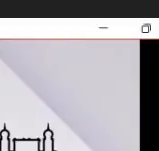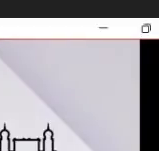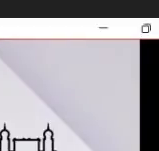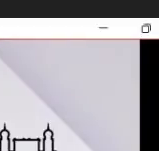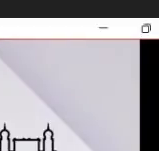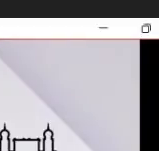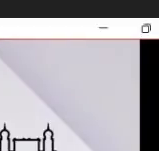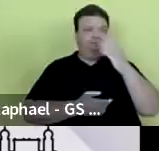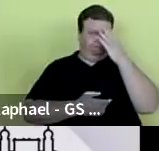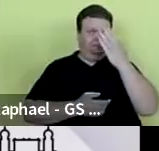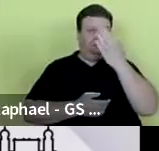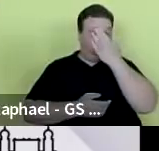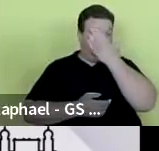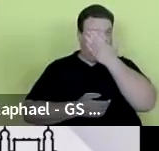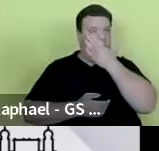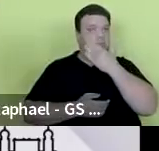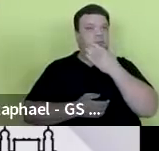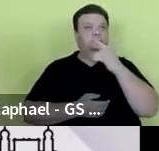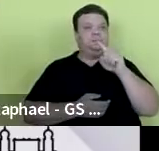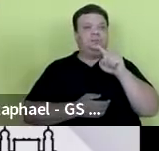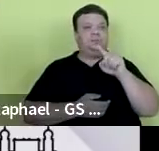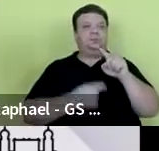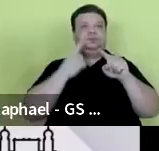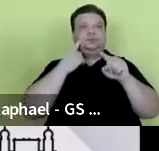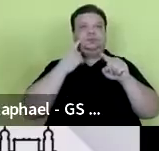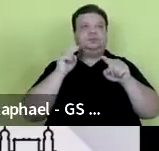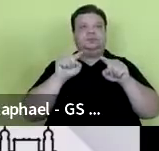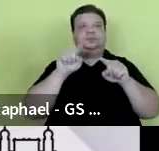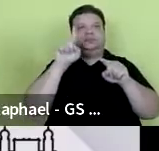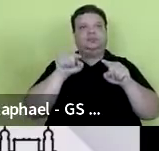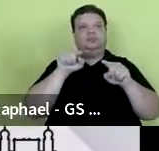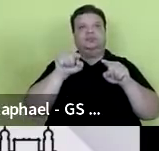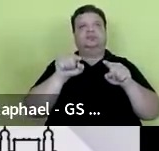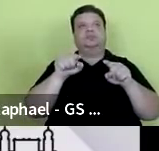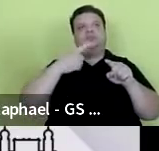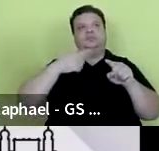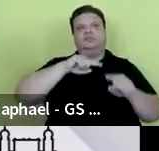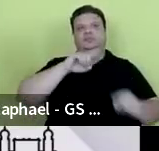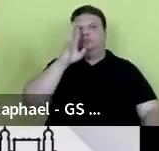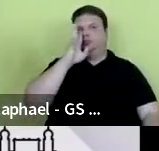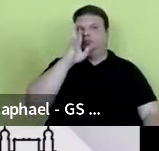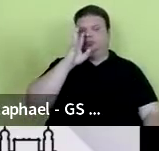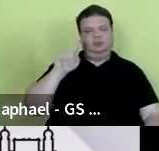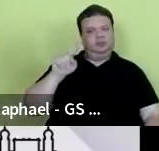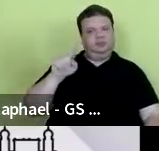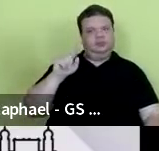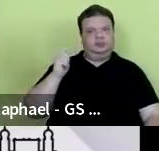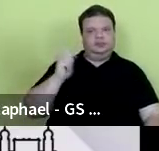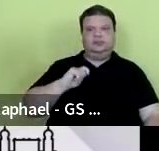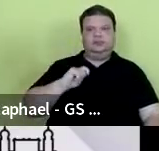Obrigada. A gente assiste esse papel,